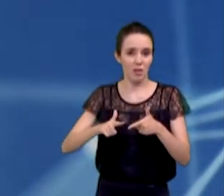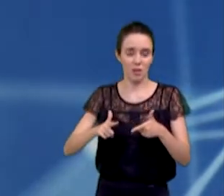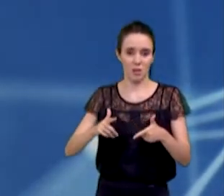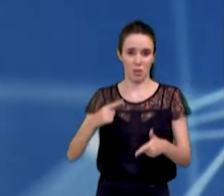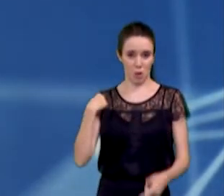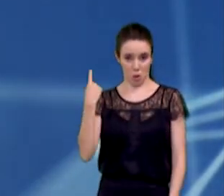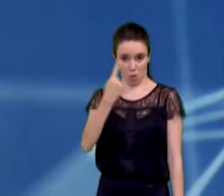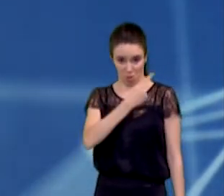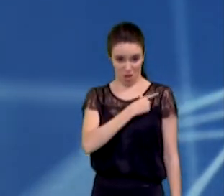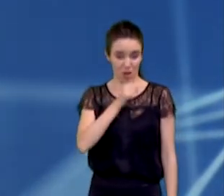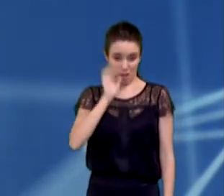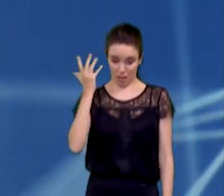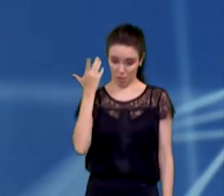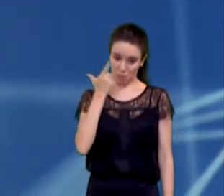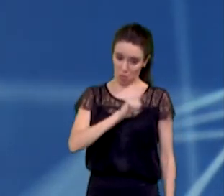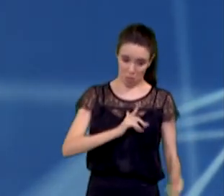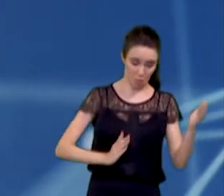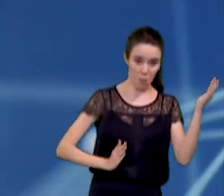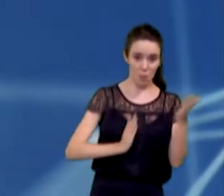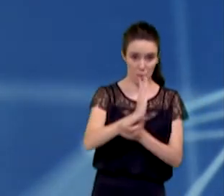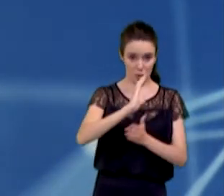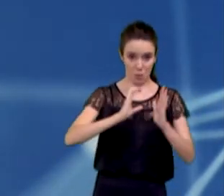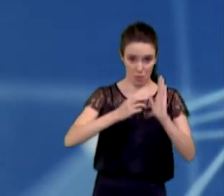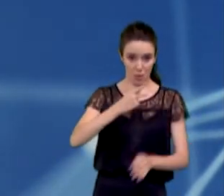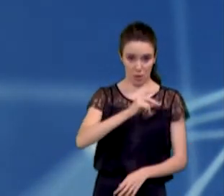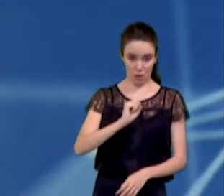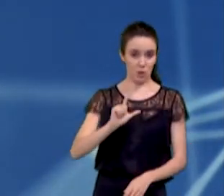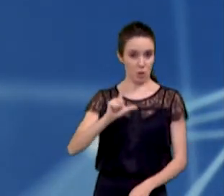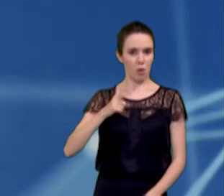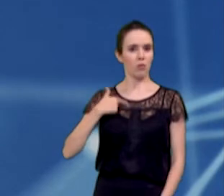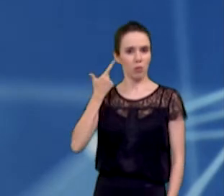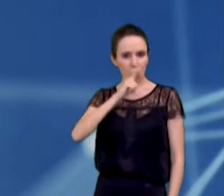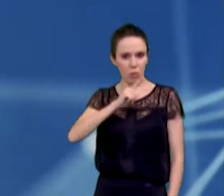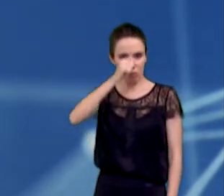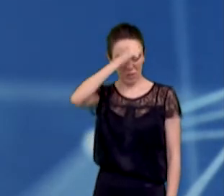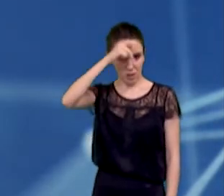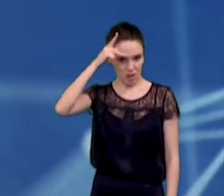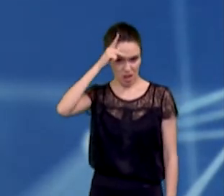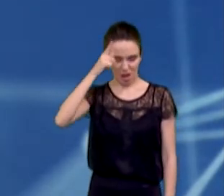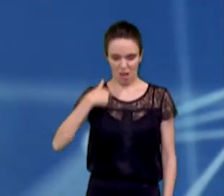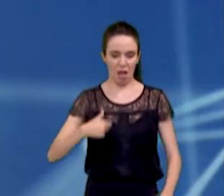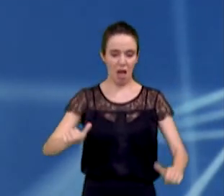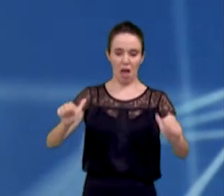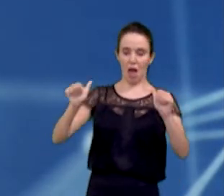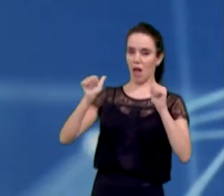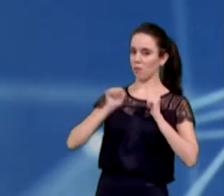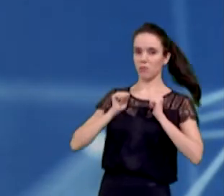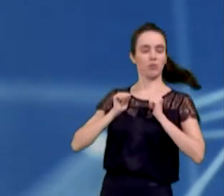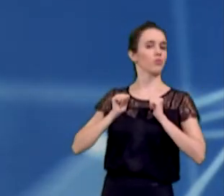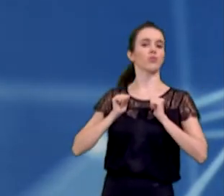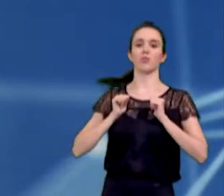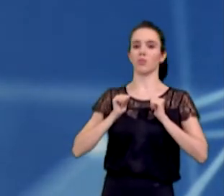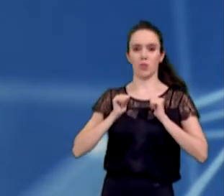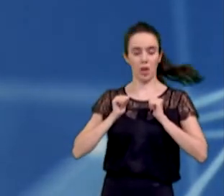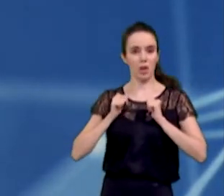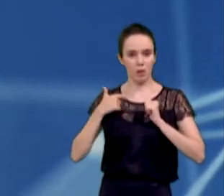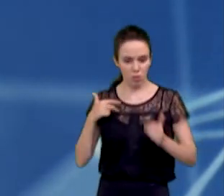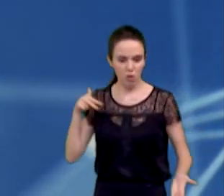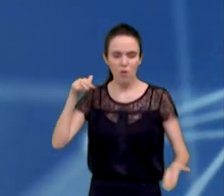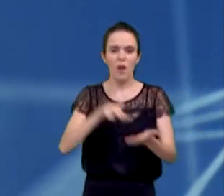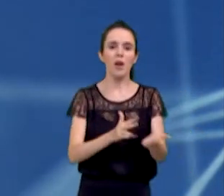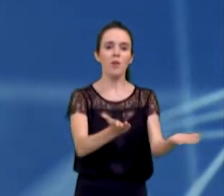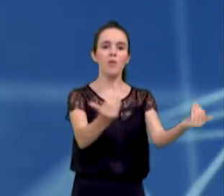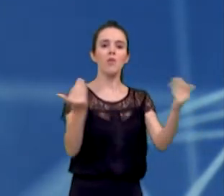no nosso mandato, o pessoal, a coisa vai ser diferente. A gente não vai se omitir em relação a esses temas. A gente vai, junto com a